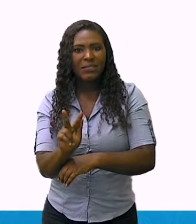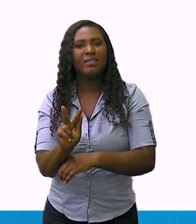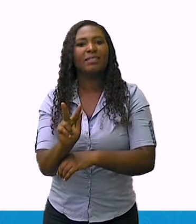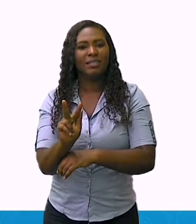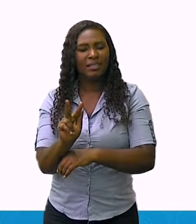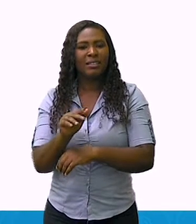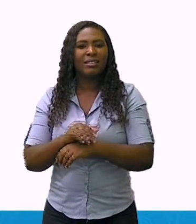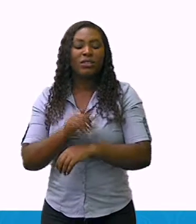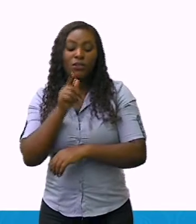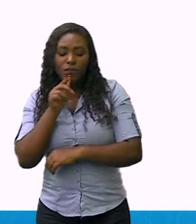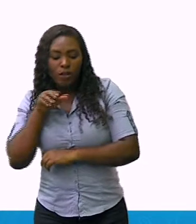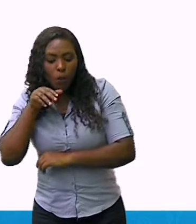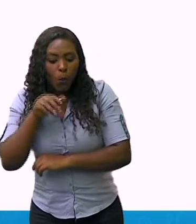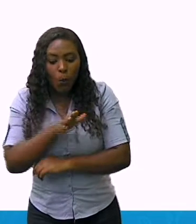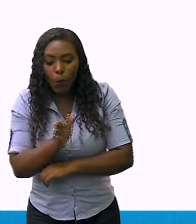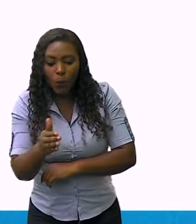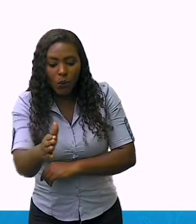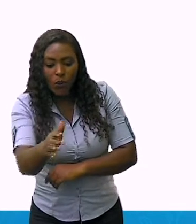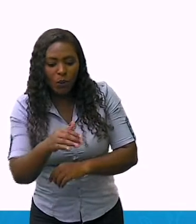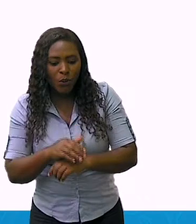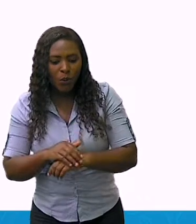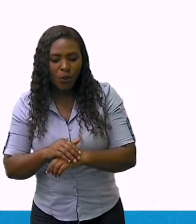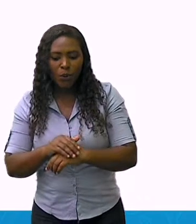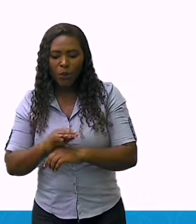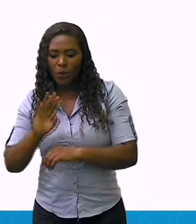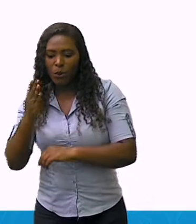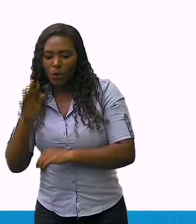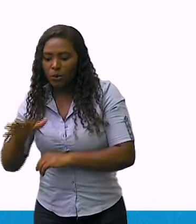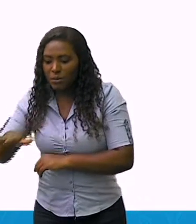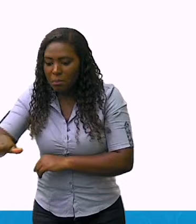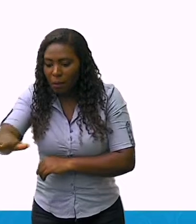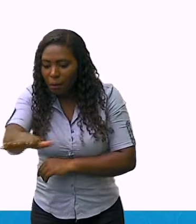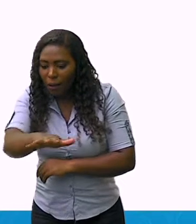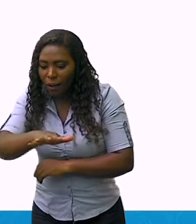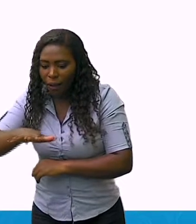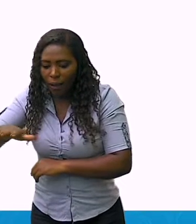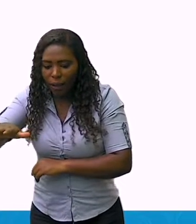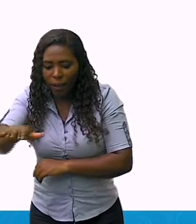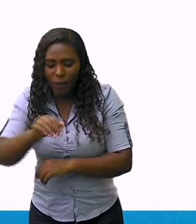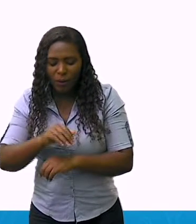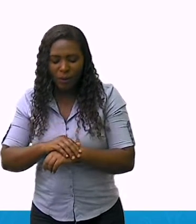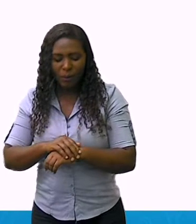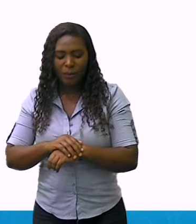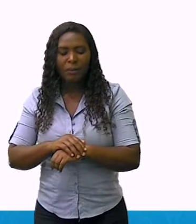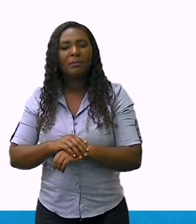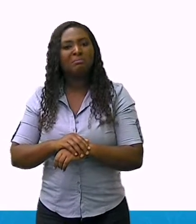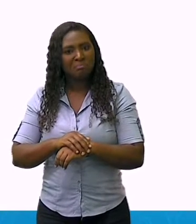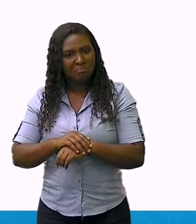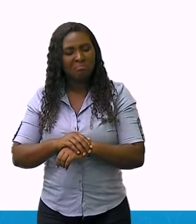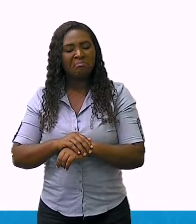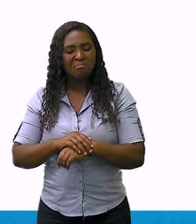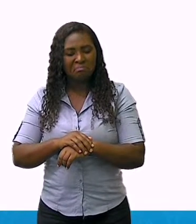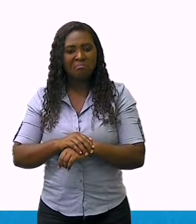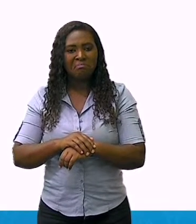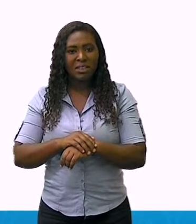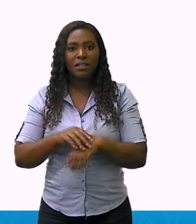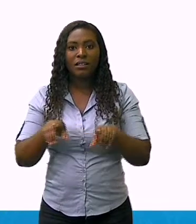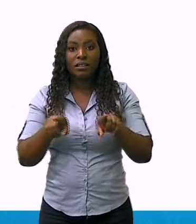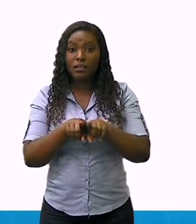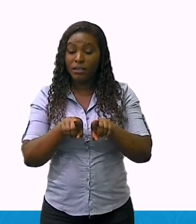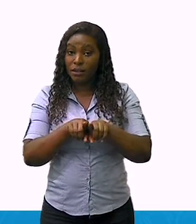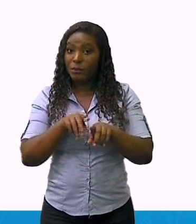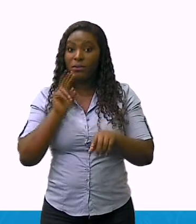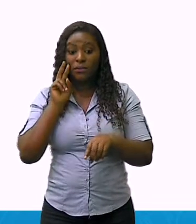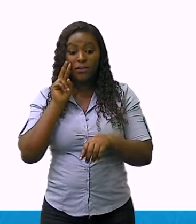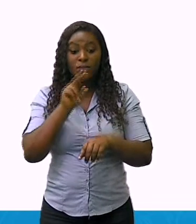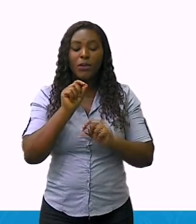dos bairros que estão ao seu redor, mas além de ver esta paisagem, é possível